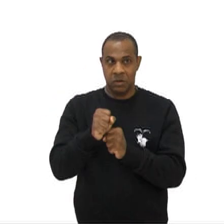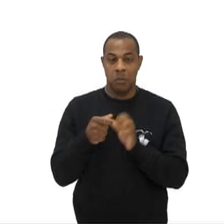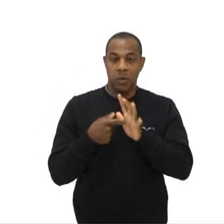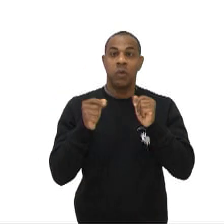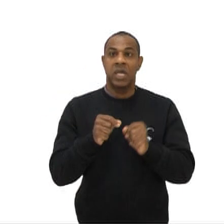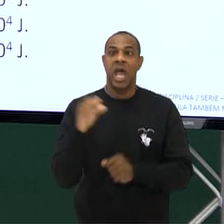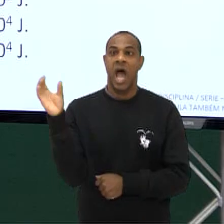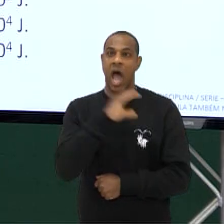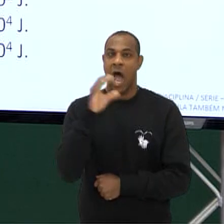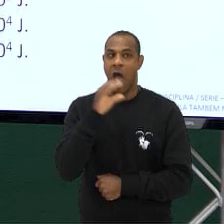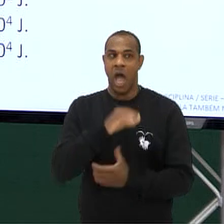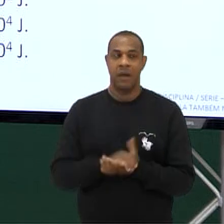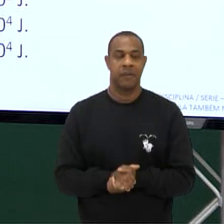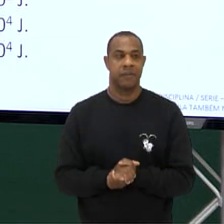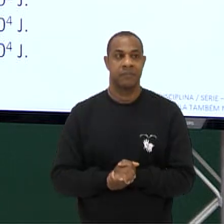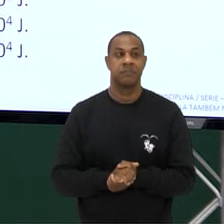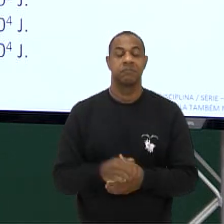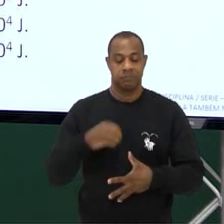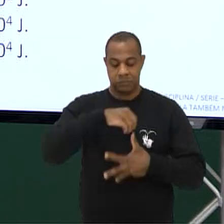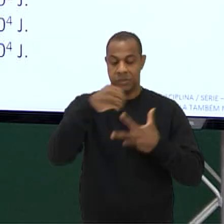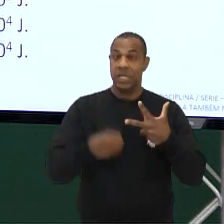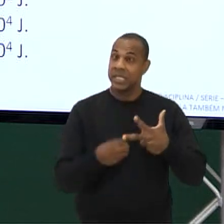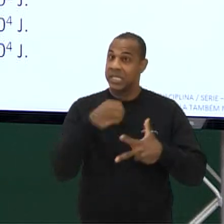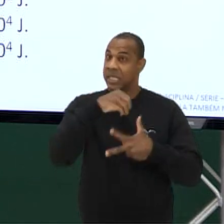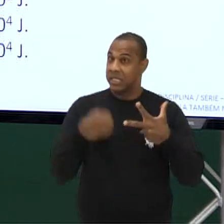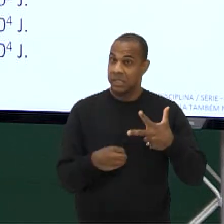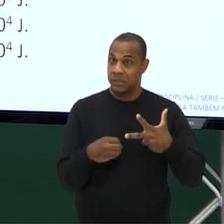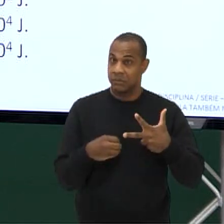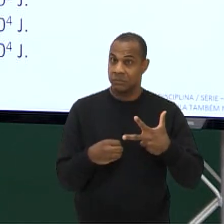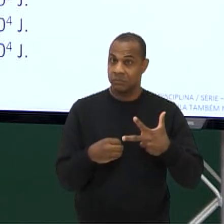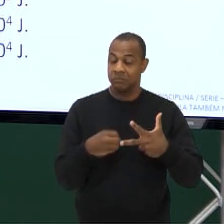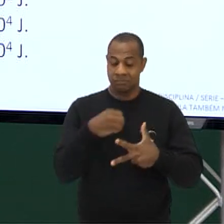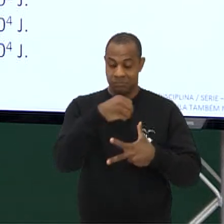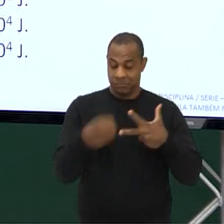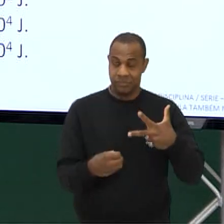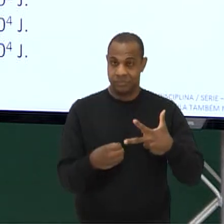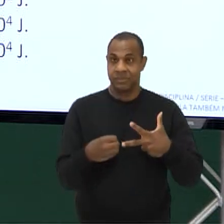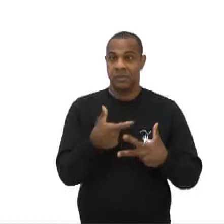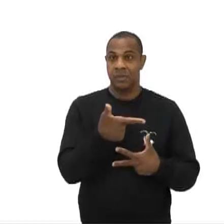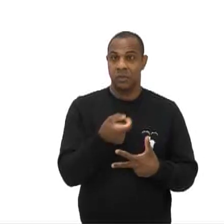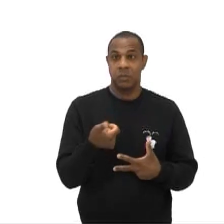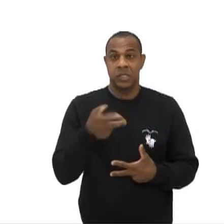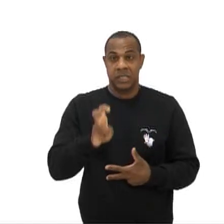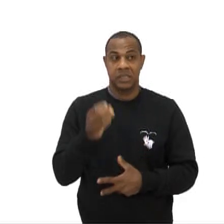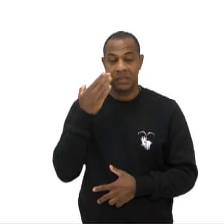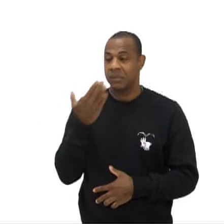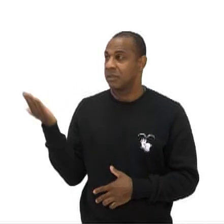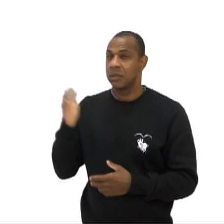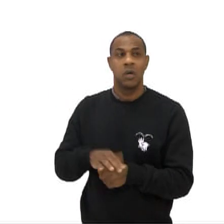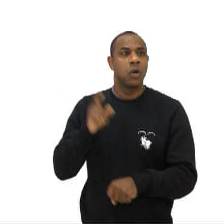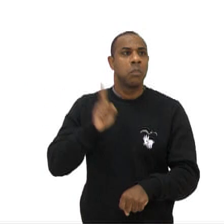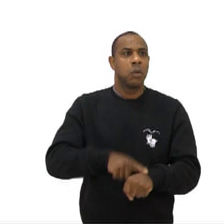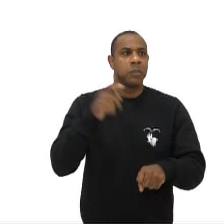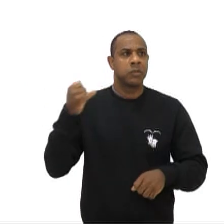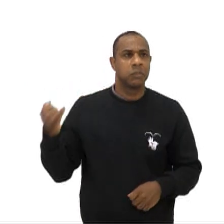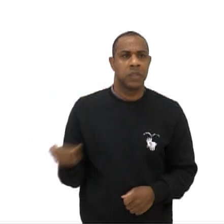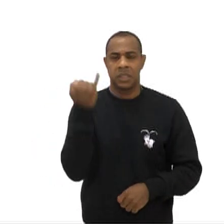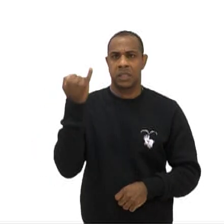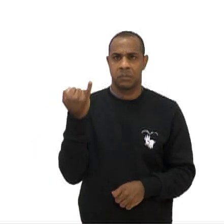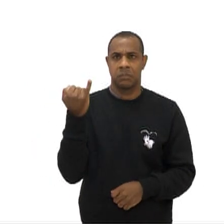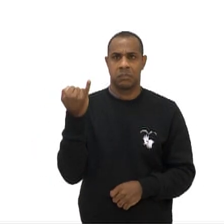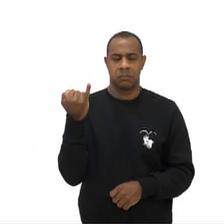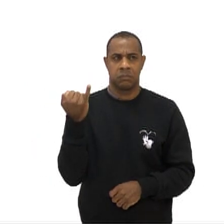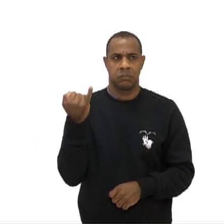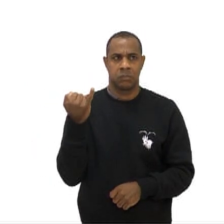queridos O exercício Do Enem de 2015 Falou sobre A gente vai falar sobre Virgipo De um jeito Vamos lá O momento mais importante Da corrida